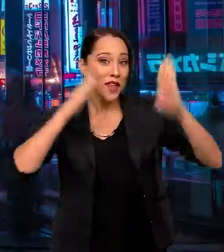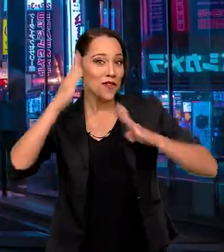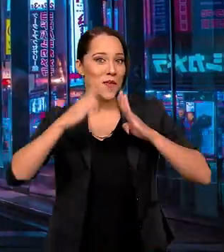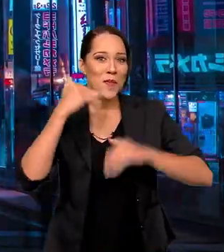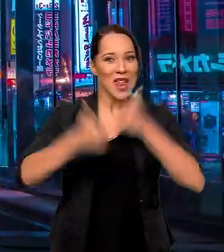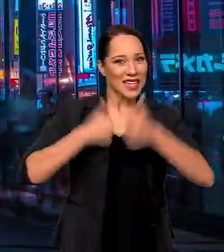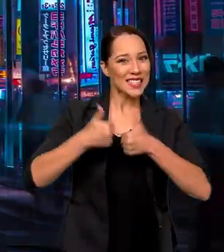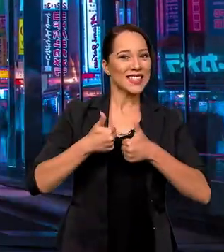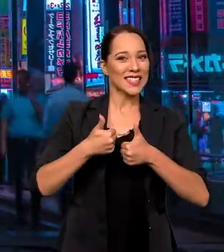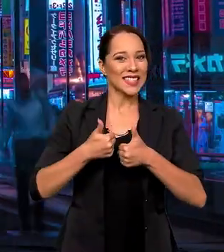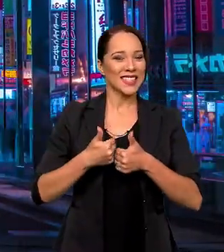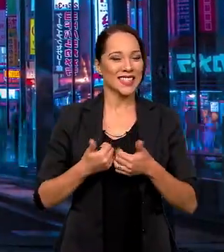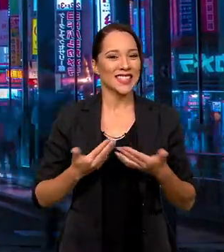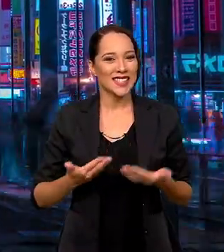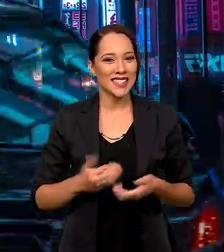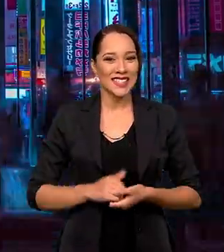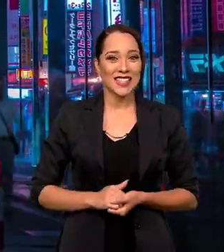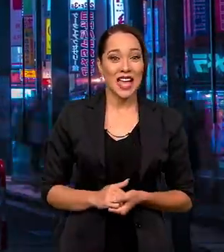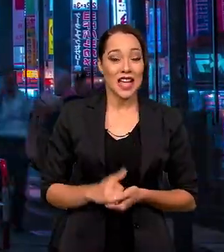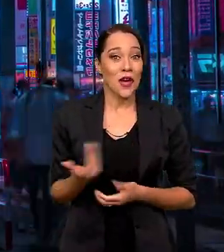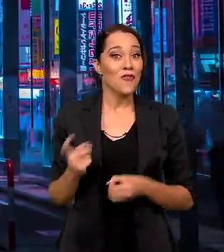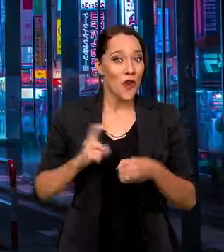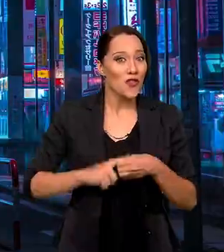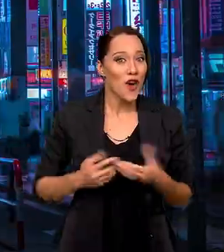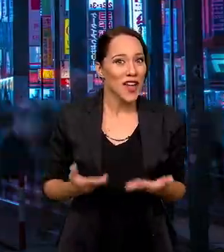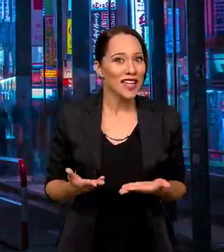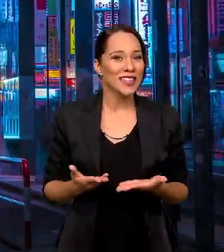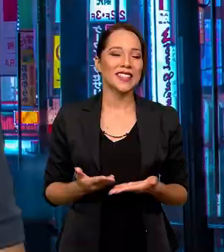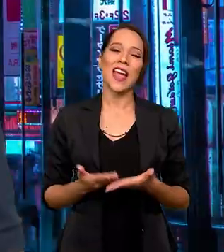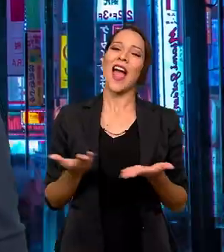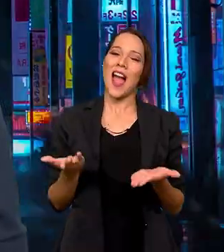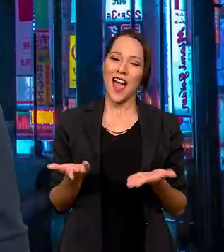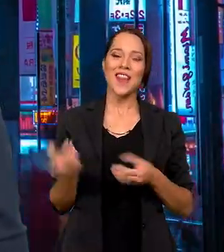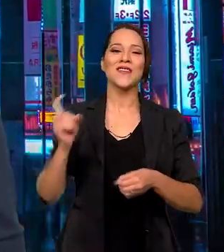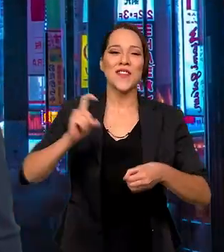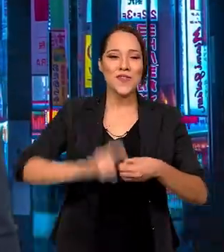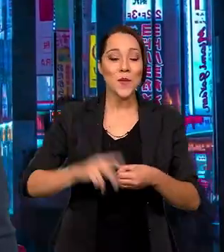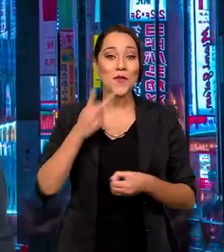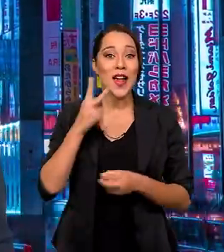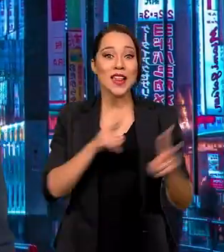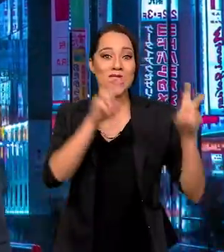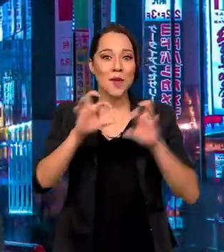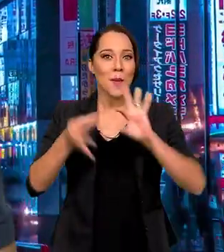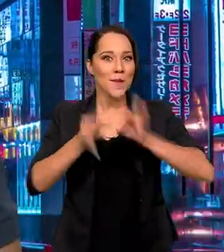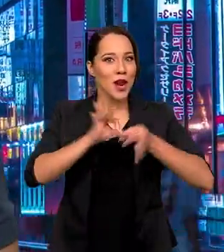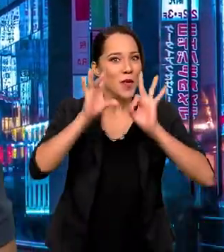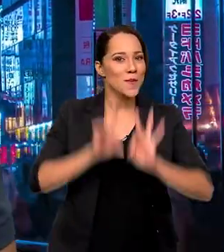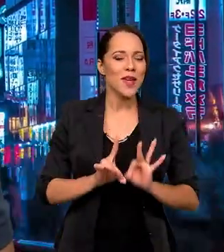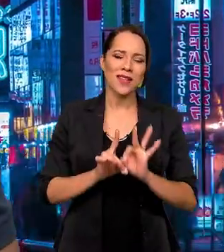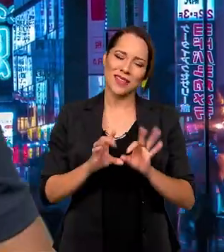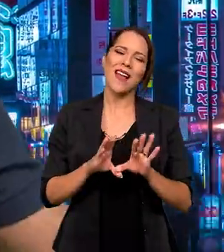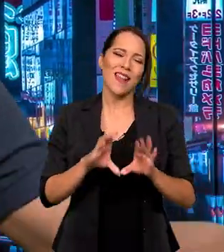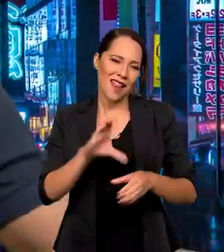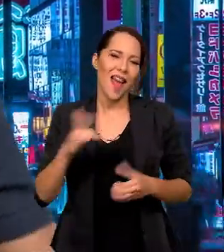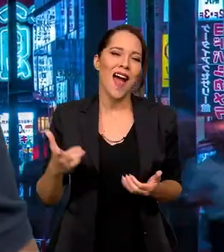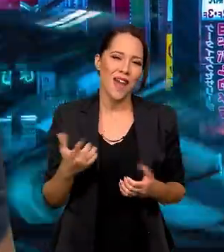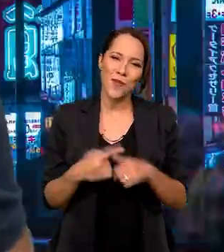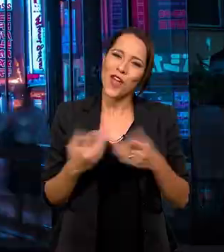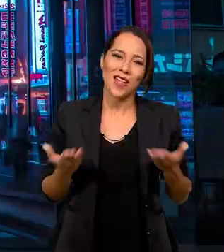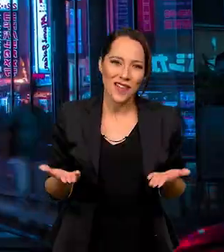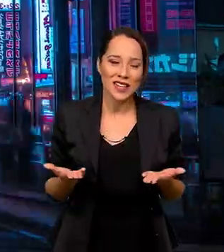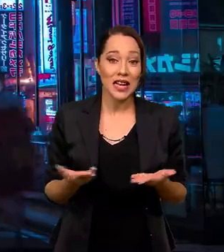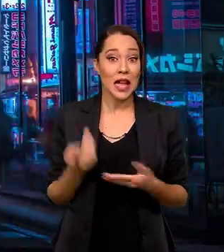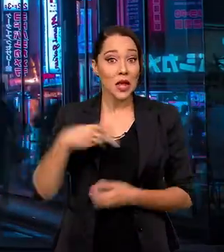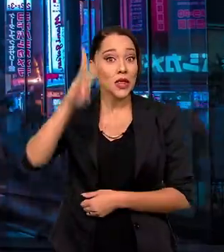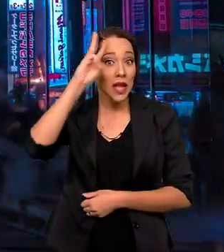Salve, salve, galera! Beleza? Voltamos, hein? E voltamos pra falar das Paralimpíadas, claro! Por que